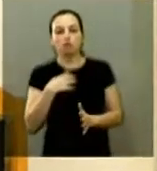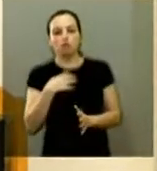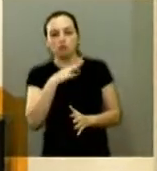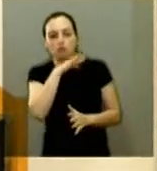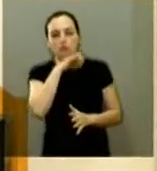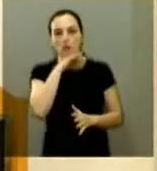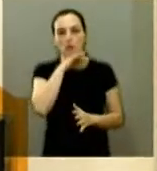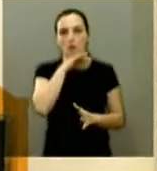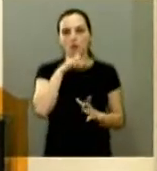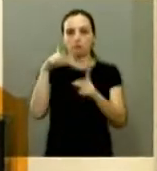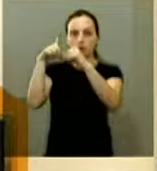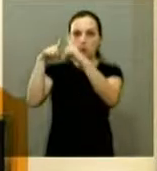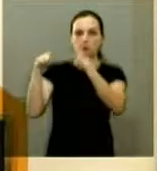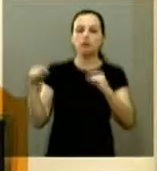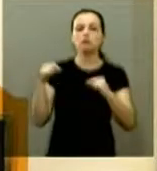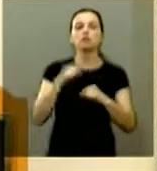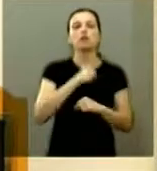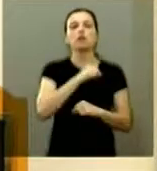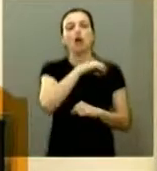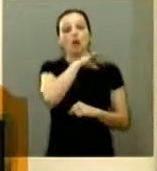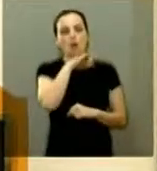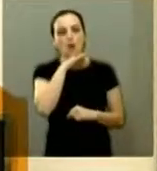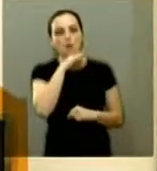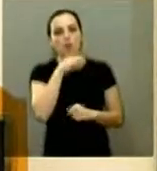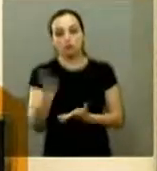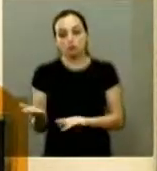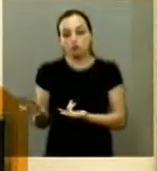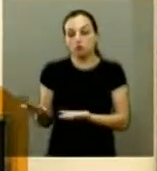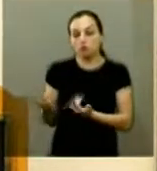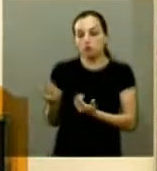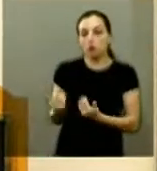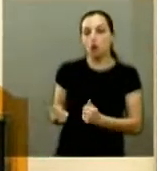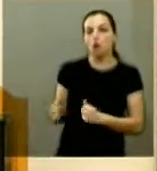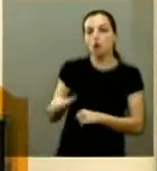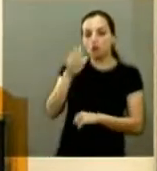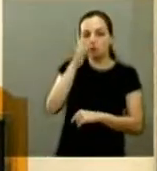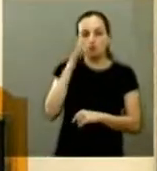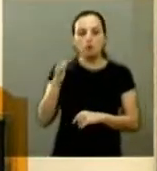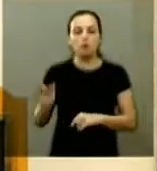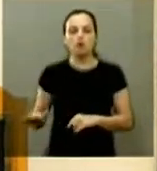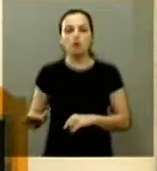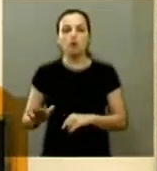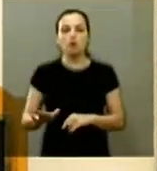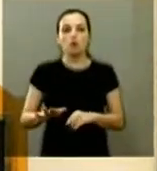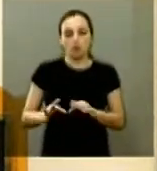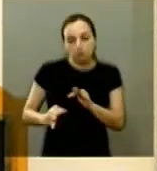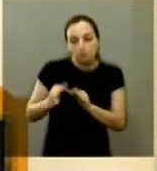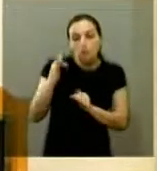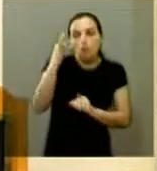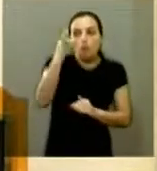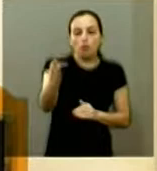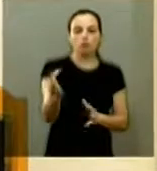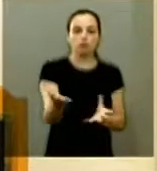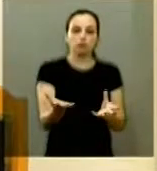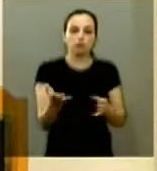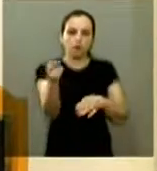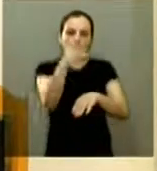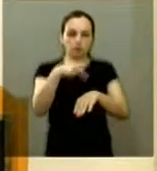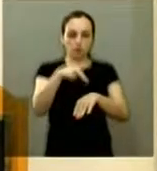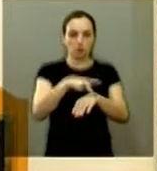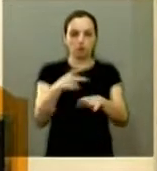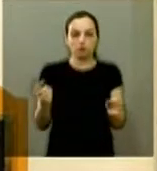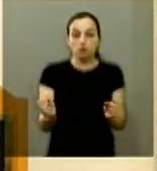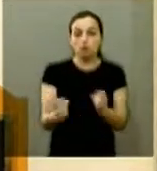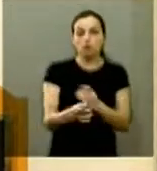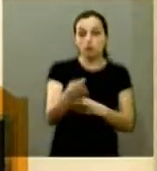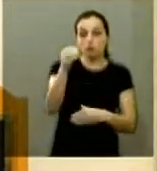é o pior exemplo que nossos jovens e crianças podem ter do futuro que queremos para o nosso país e ao final